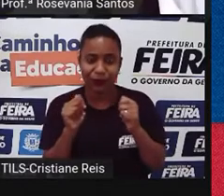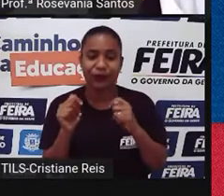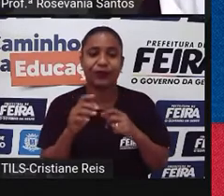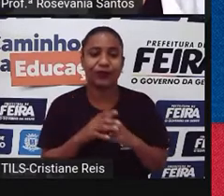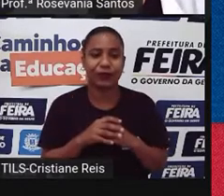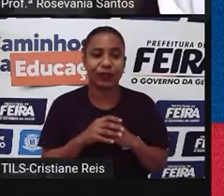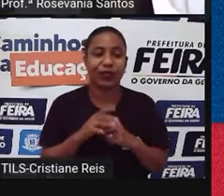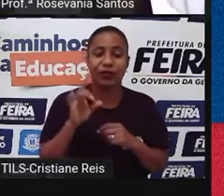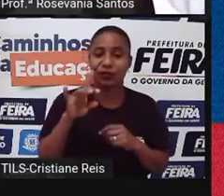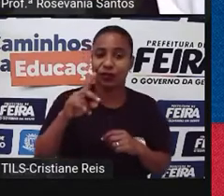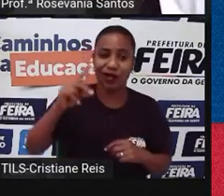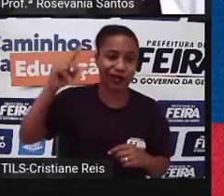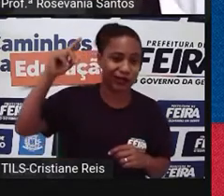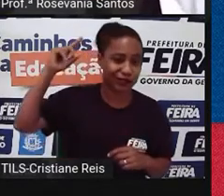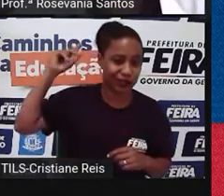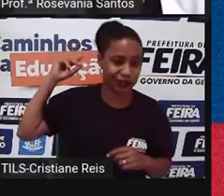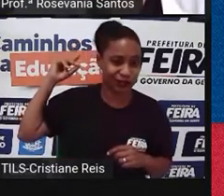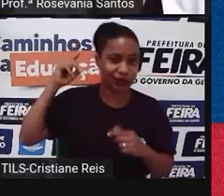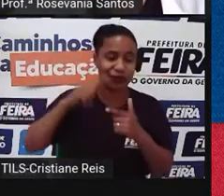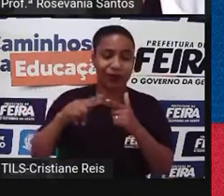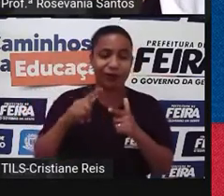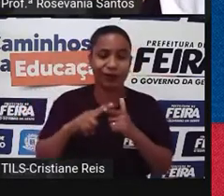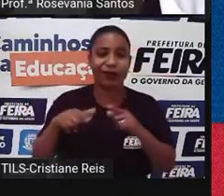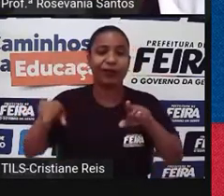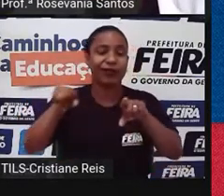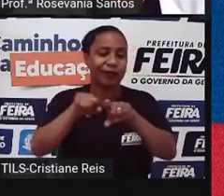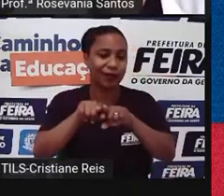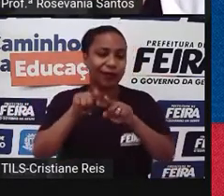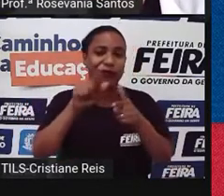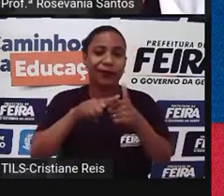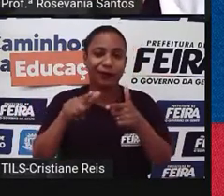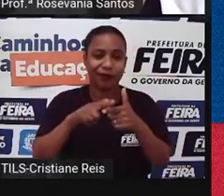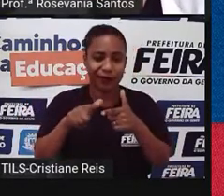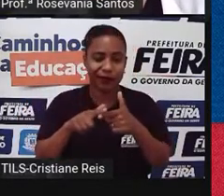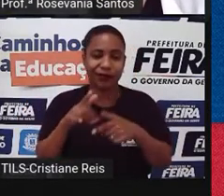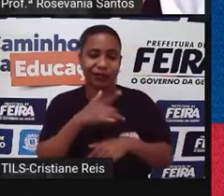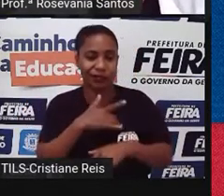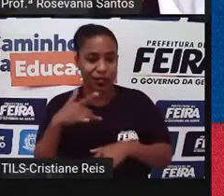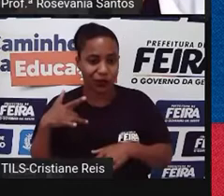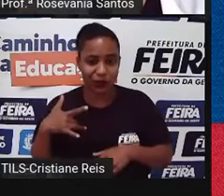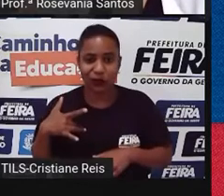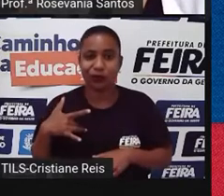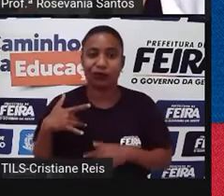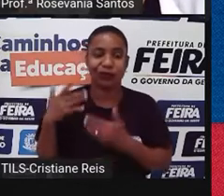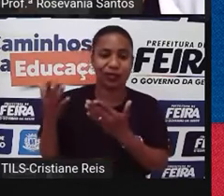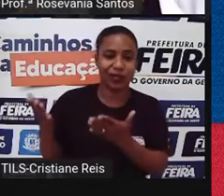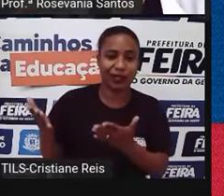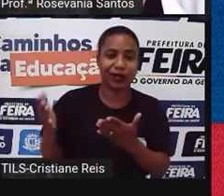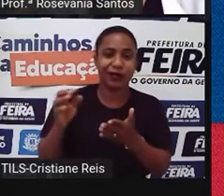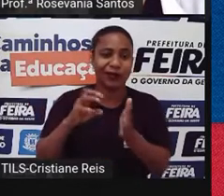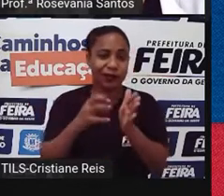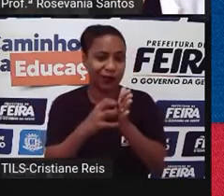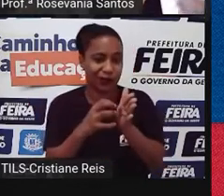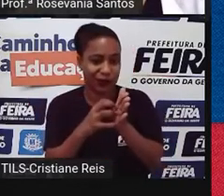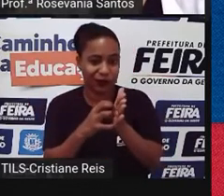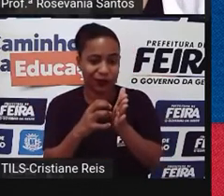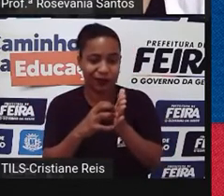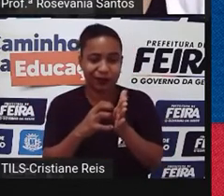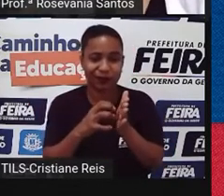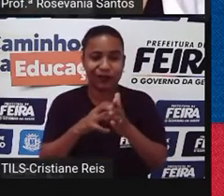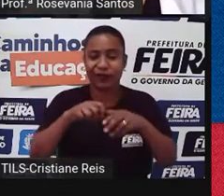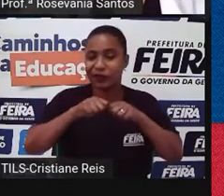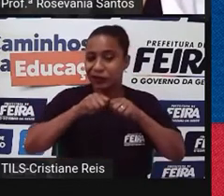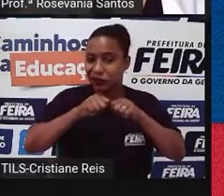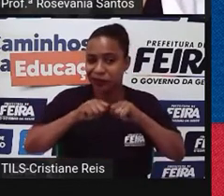os antigos problemas econômicos, mas também problemas relacionados à saúde, né, com o avanço da AIDS, o avanço, né, da